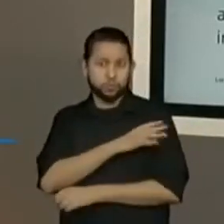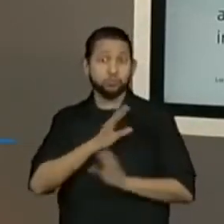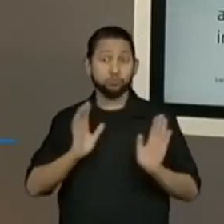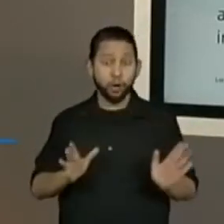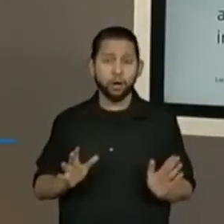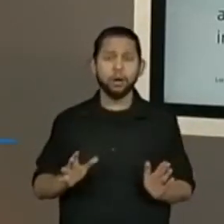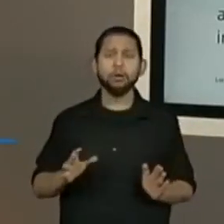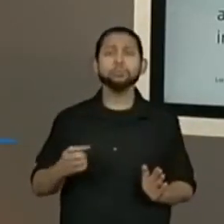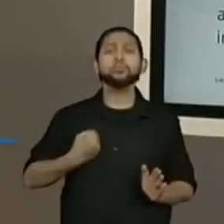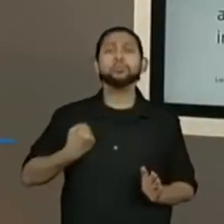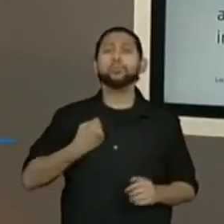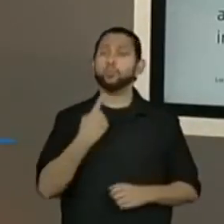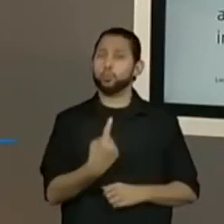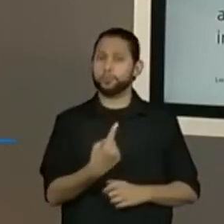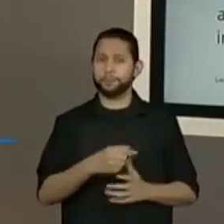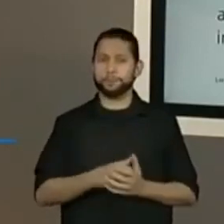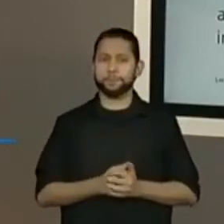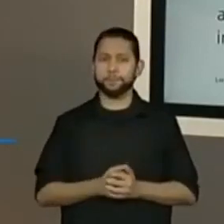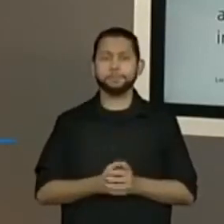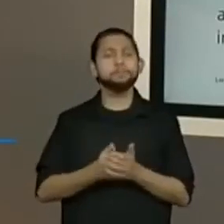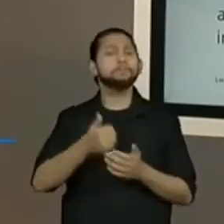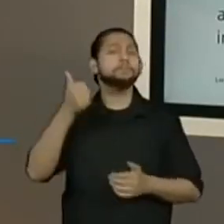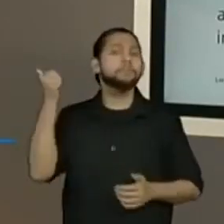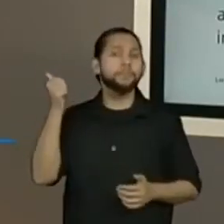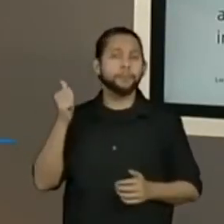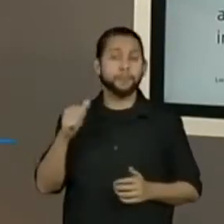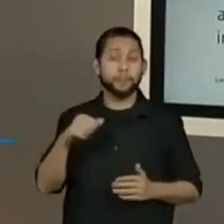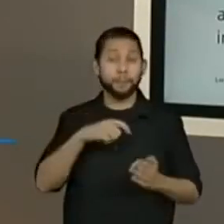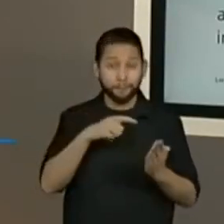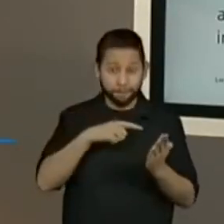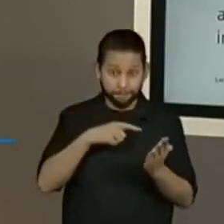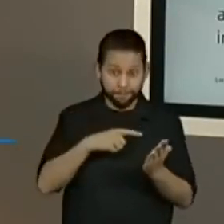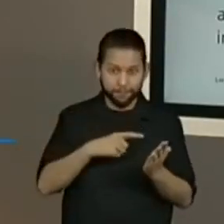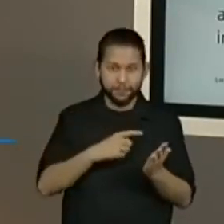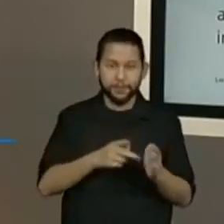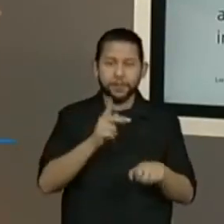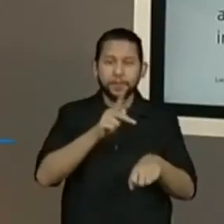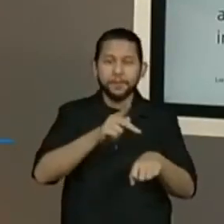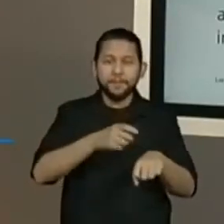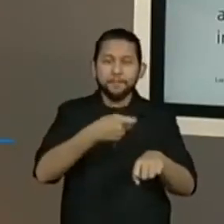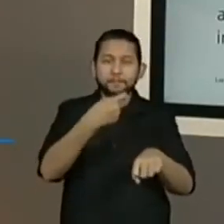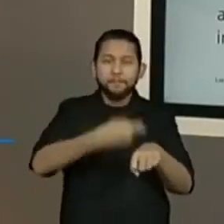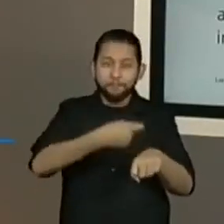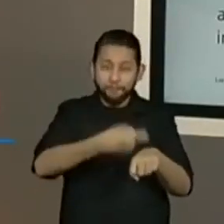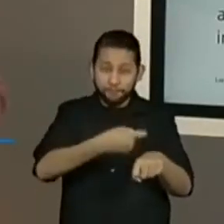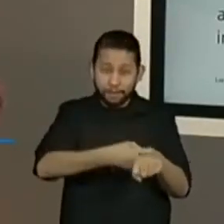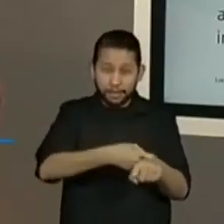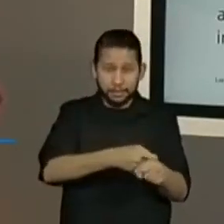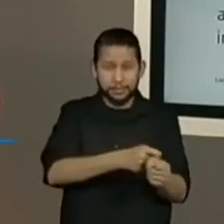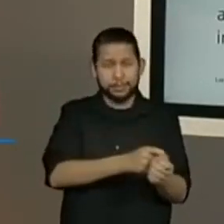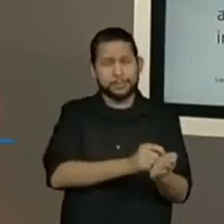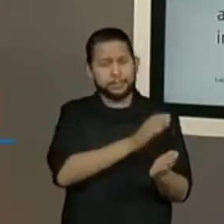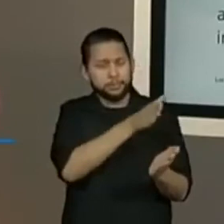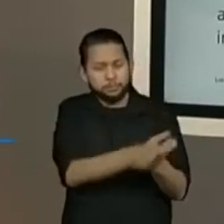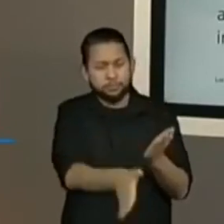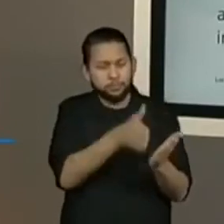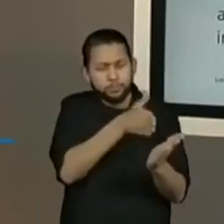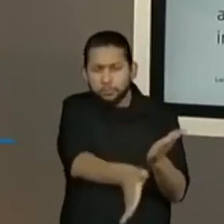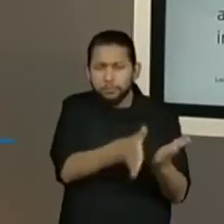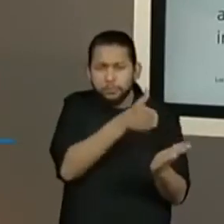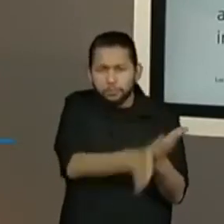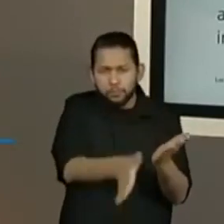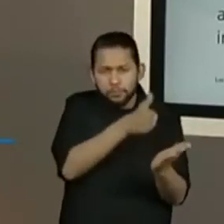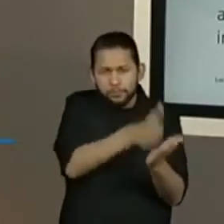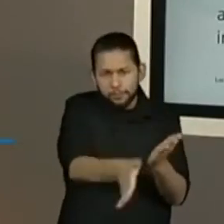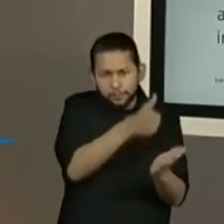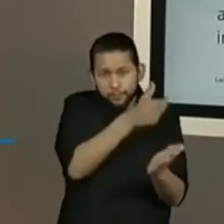Volume 1. Então, era um machado que foi construído a parte de aço e não tinha um cabo. Logo,